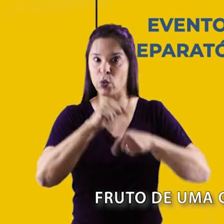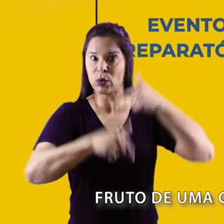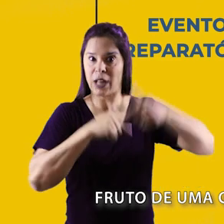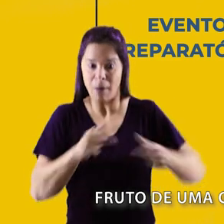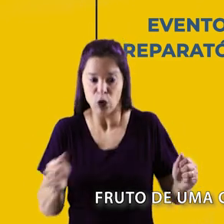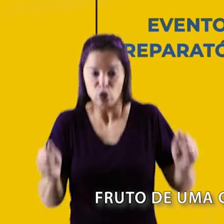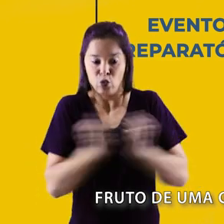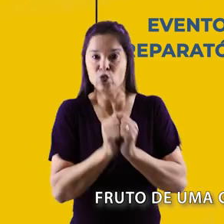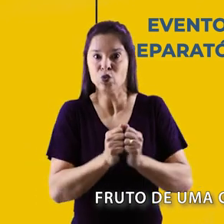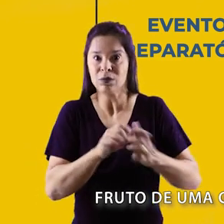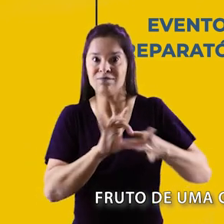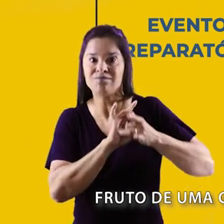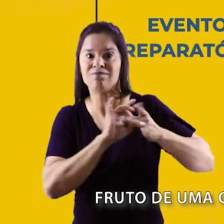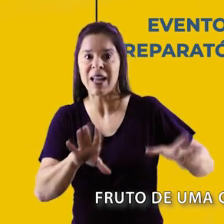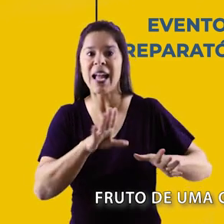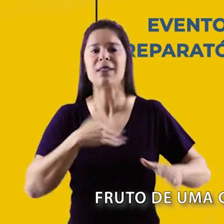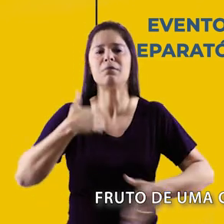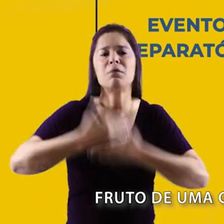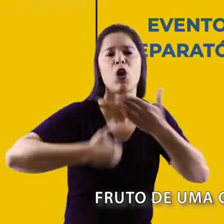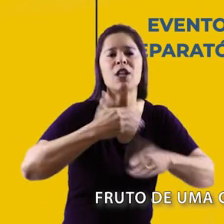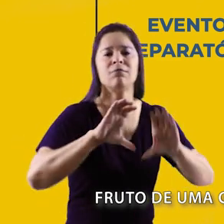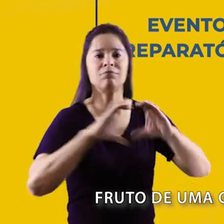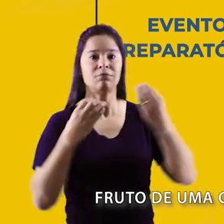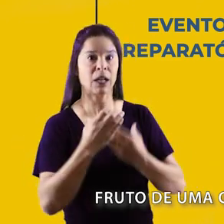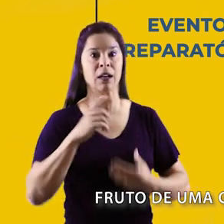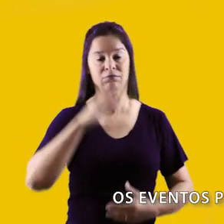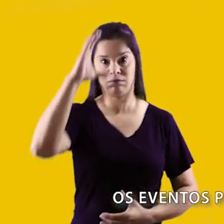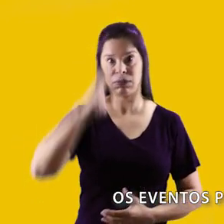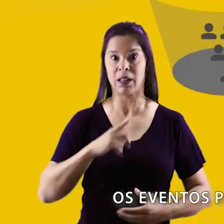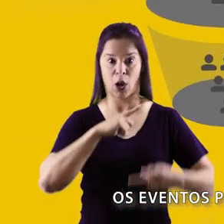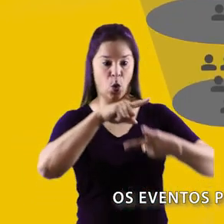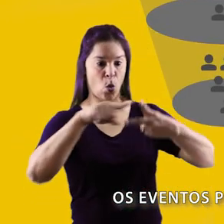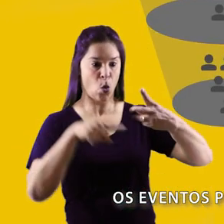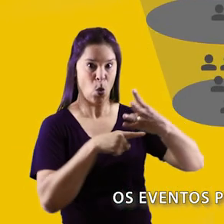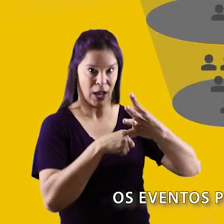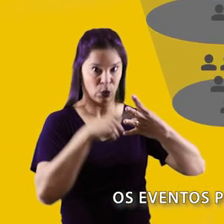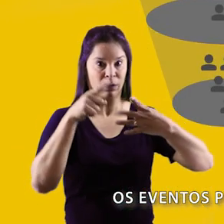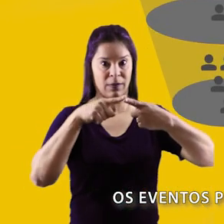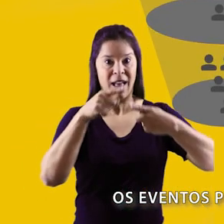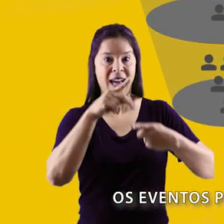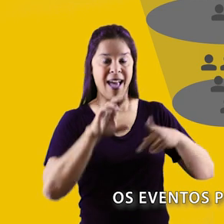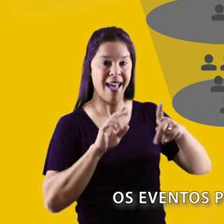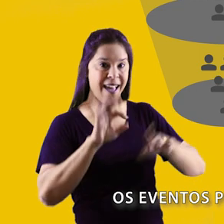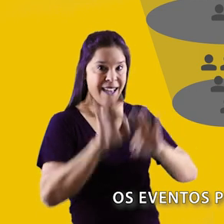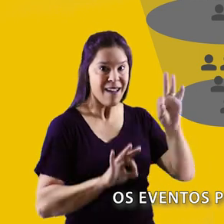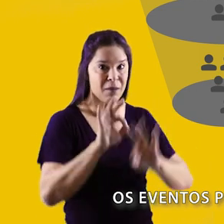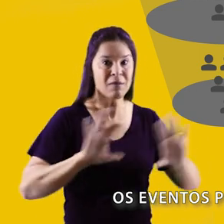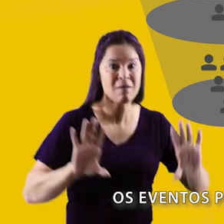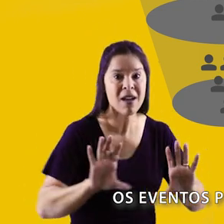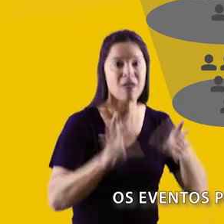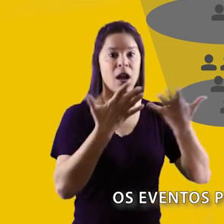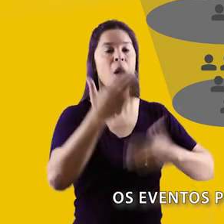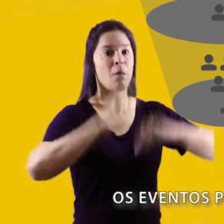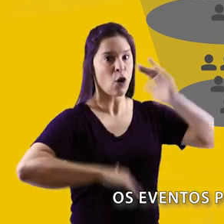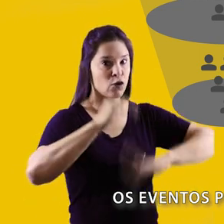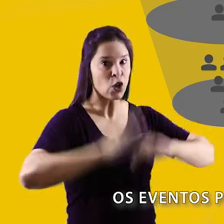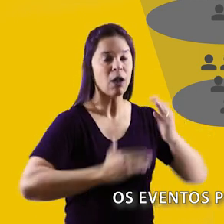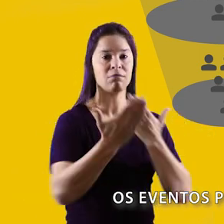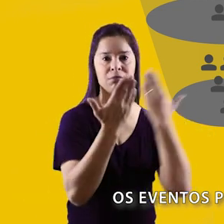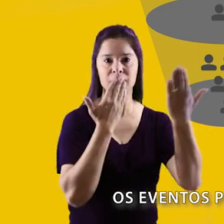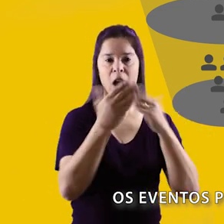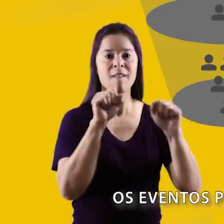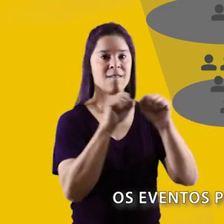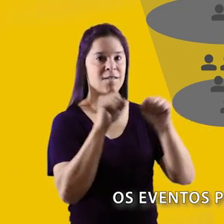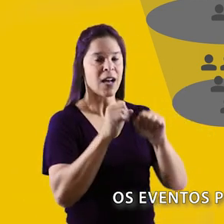e democrática, o processo do CNP tem quatro etapas. Os eventos preparatórios, onde as psicólogas e psicólogos